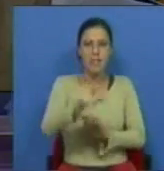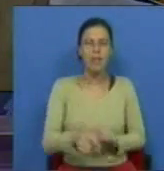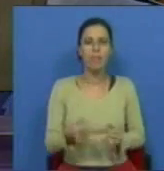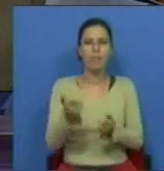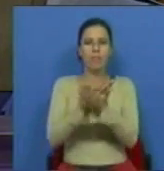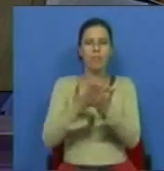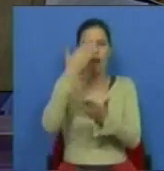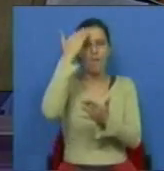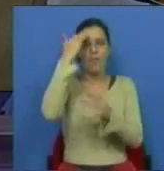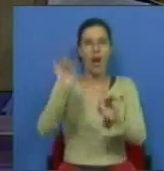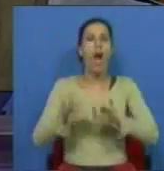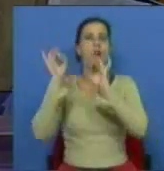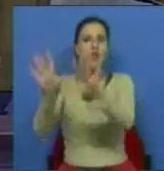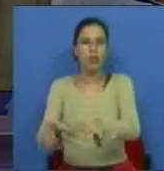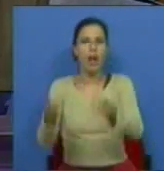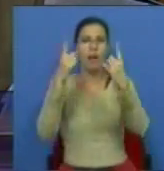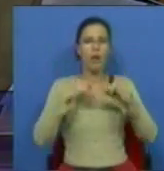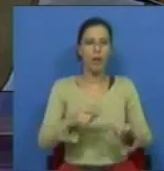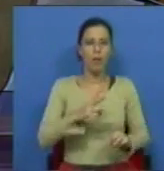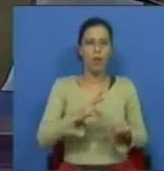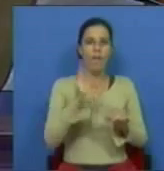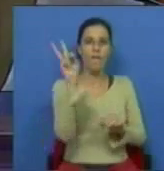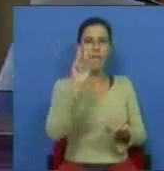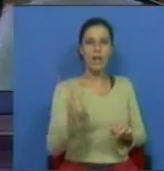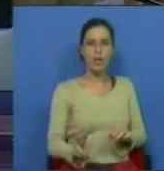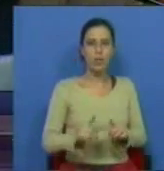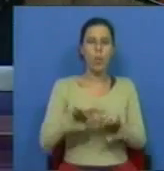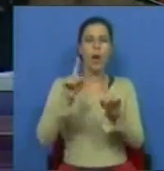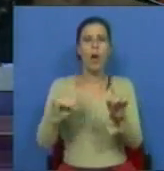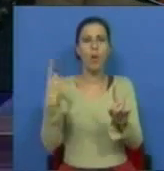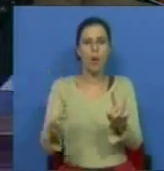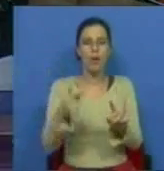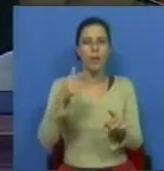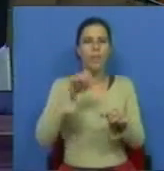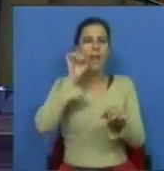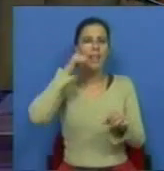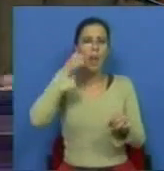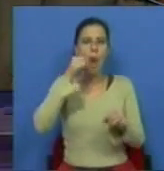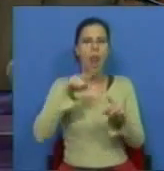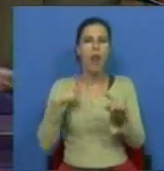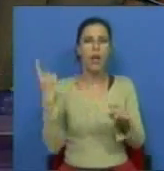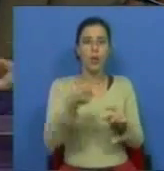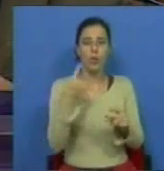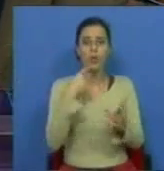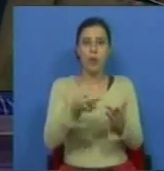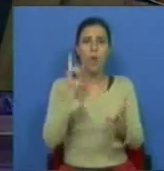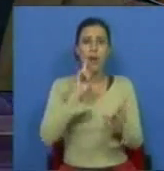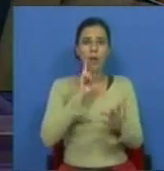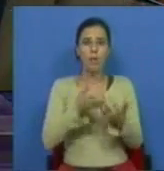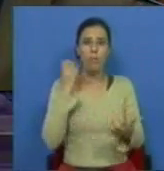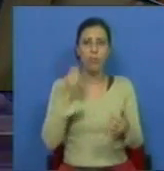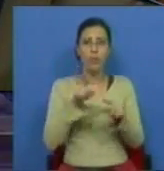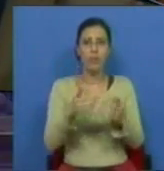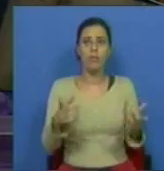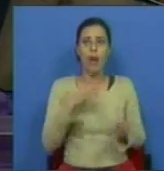até o Business Spectator da Austrália, até o El Universal da Venezuela, até o China Post de Taiwan, que todos dão relevo a